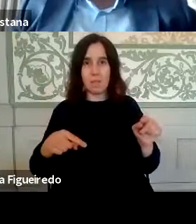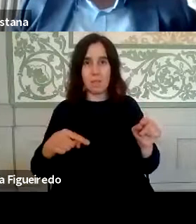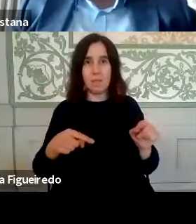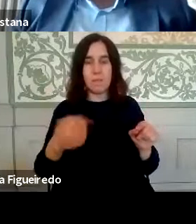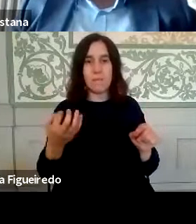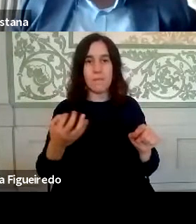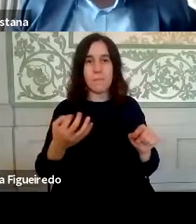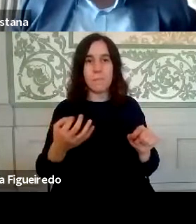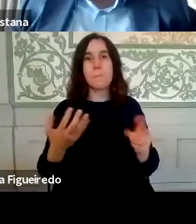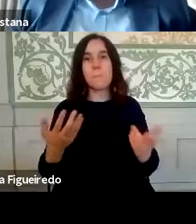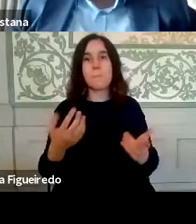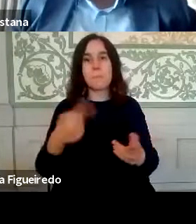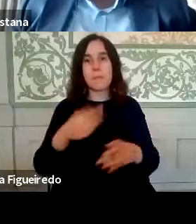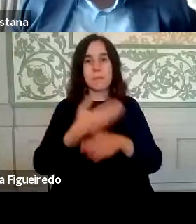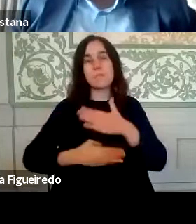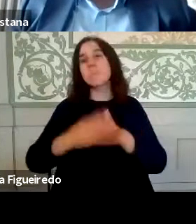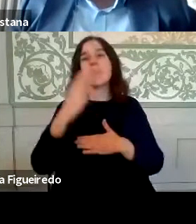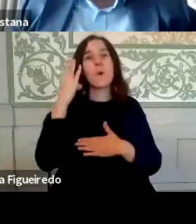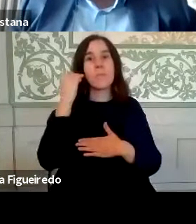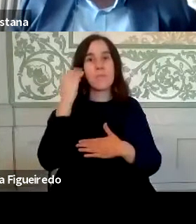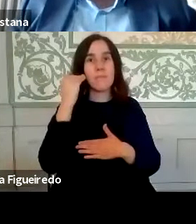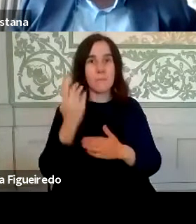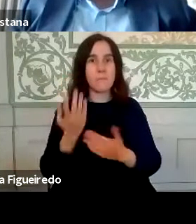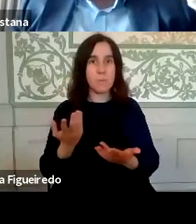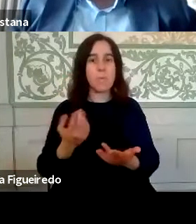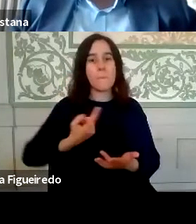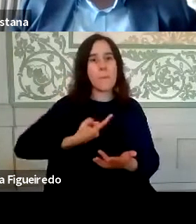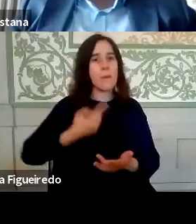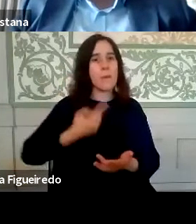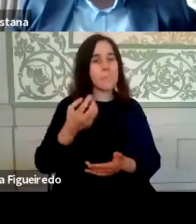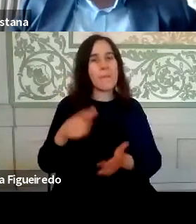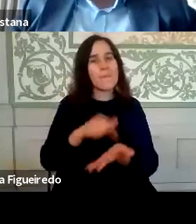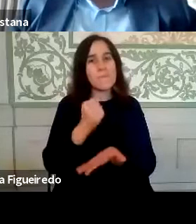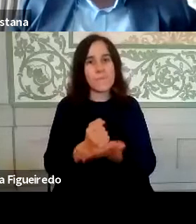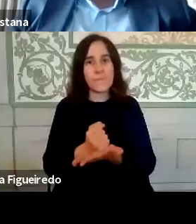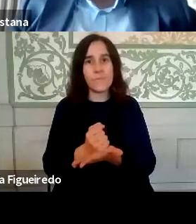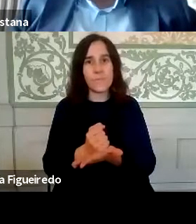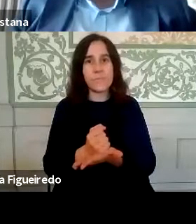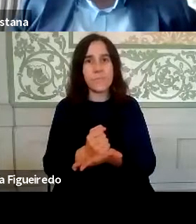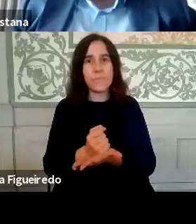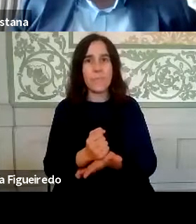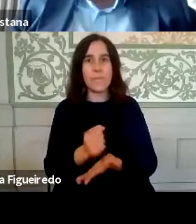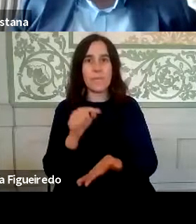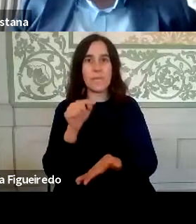aditiva. Portanto, temos de ter sempre todos esses,